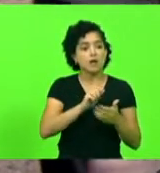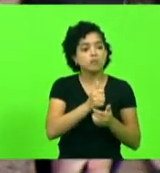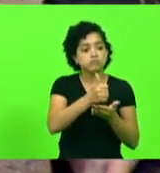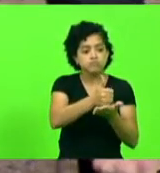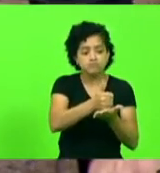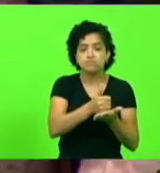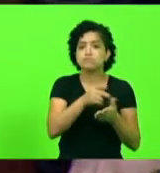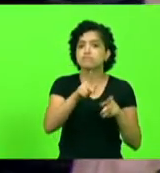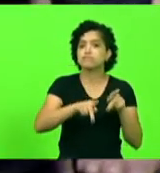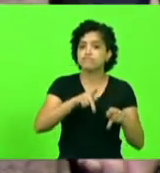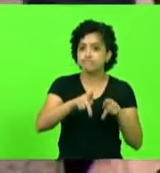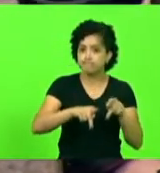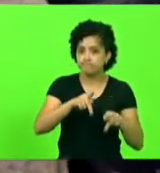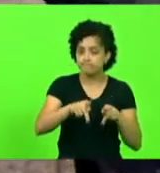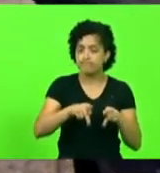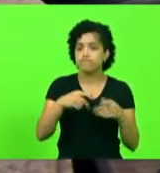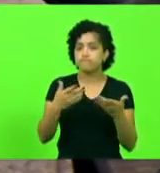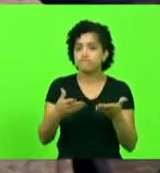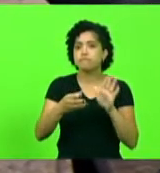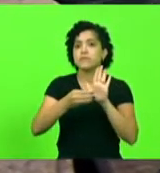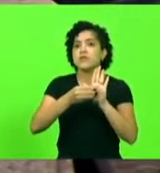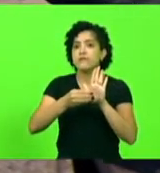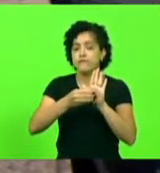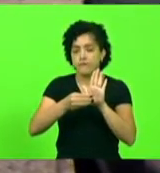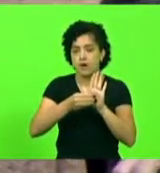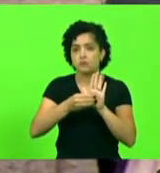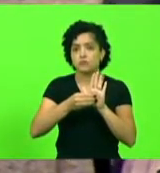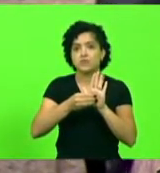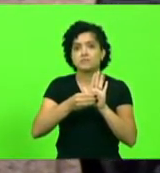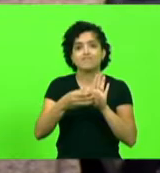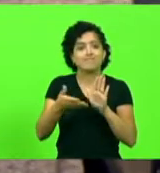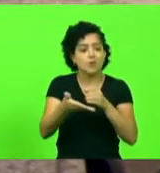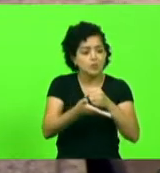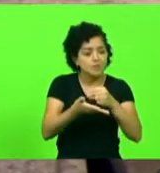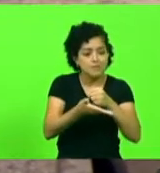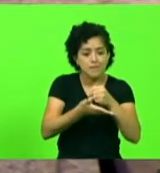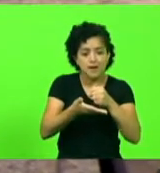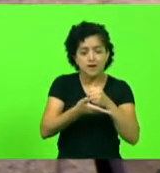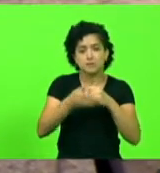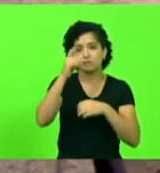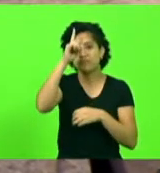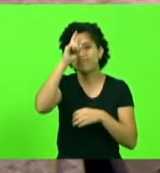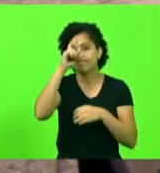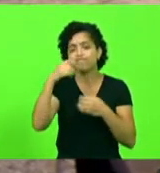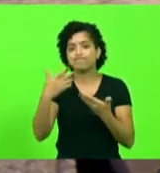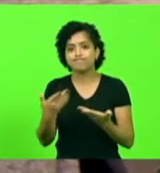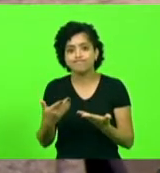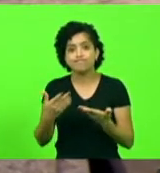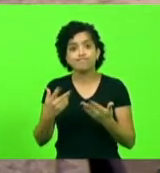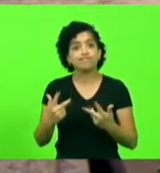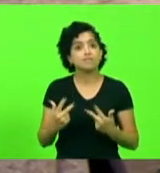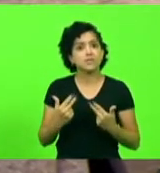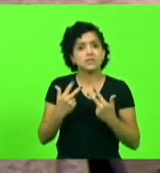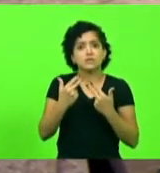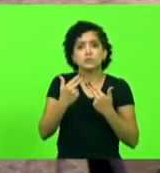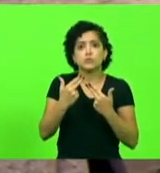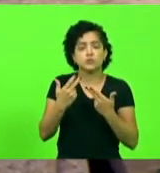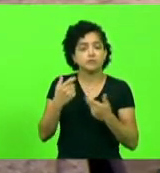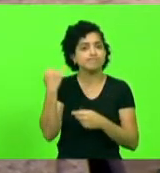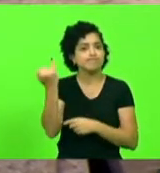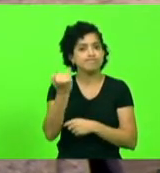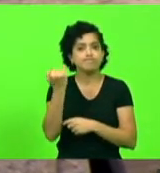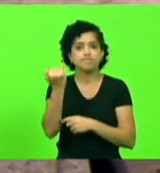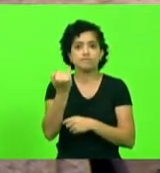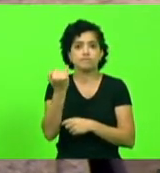E em uma situação onde falta um insumo tão básico em um hospital para fazer uma cirurgia importante, nenhum de